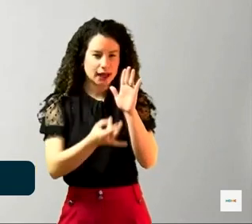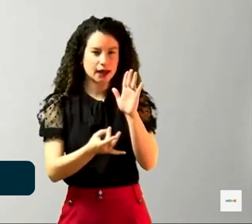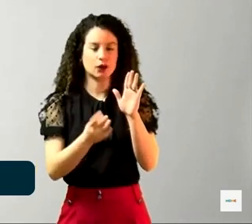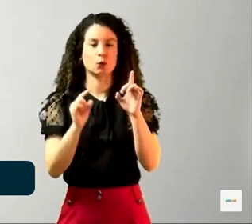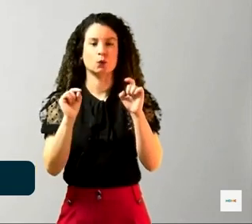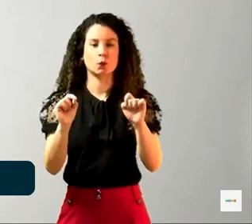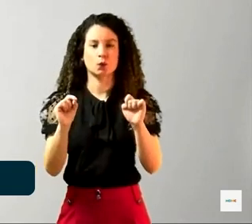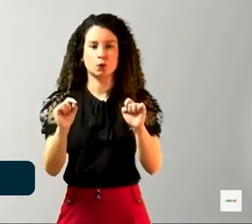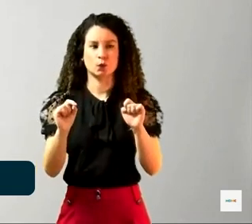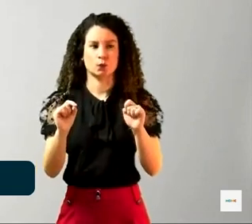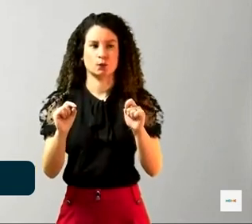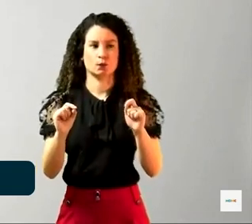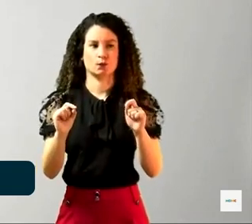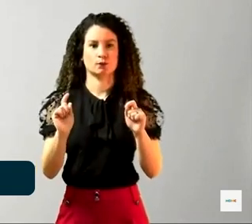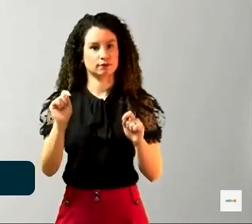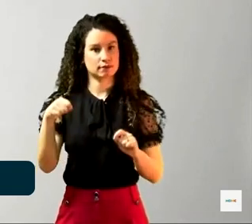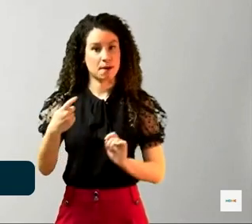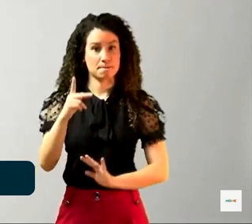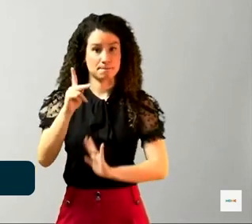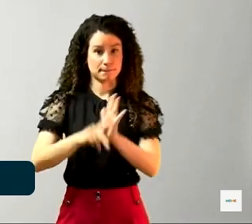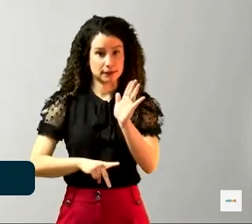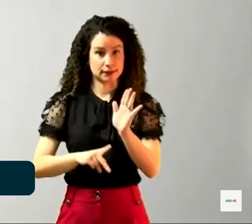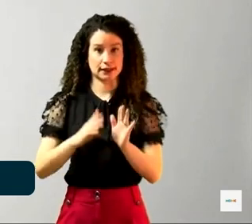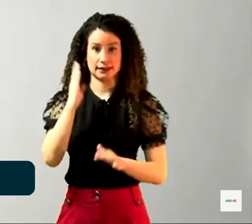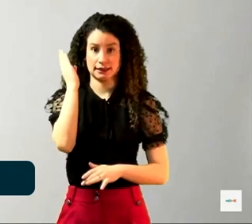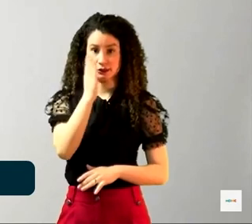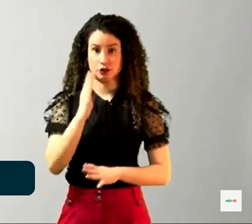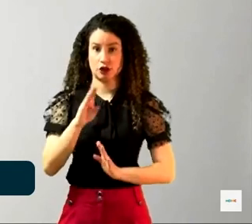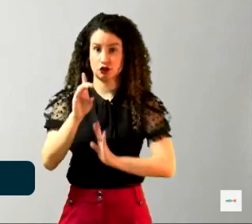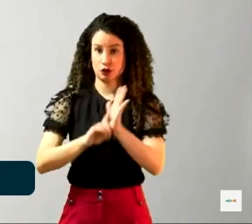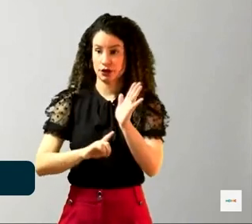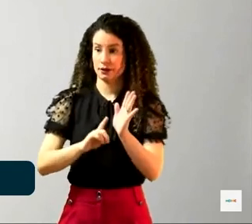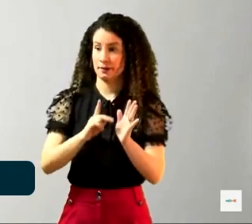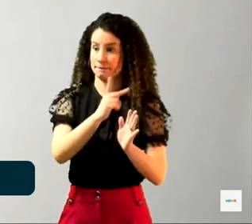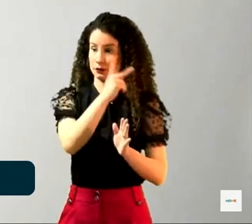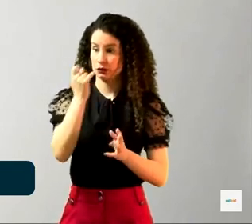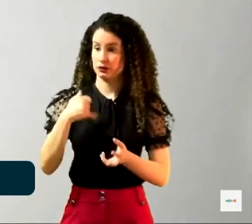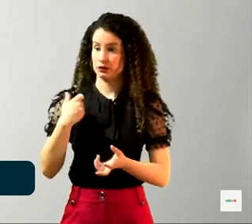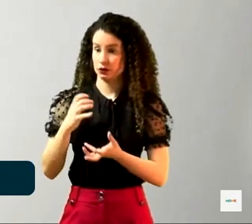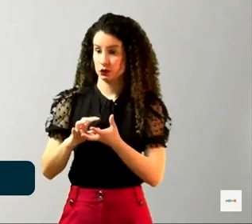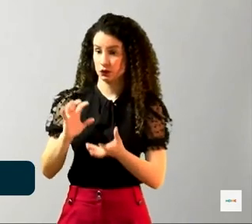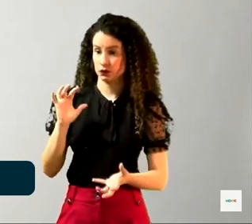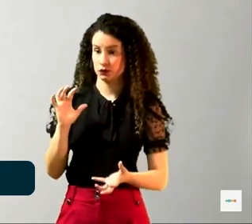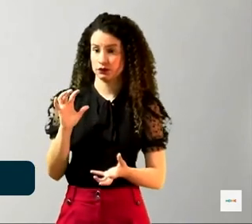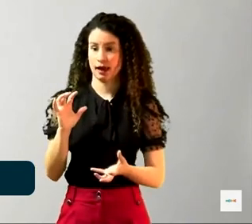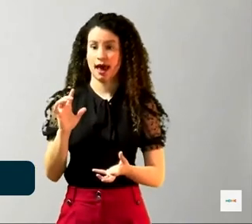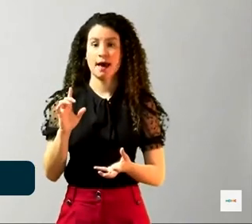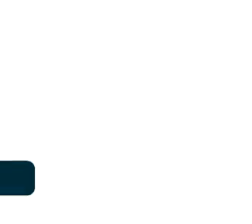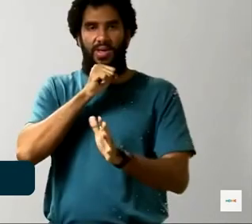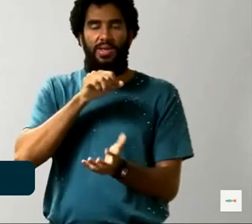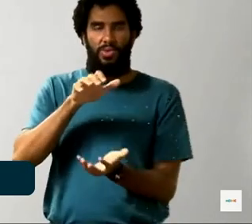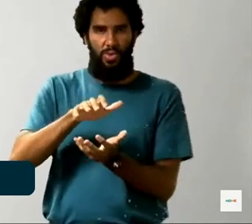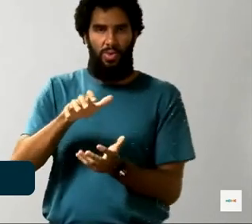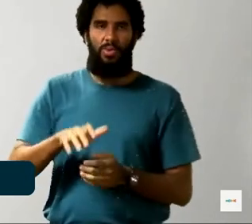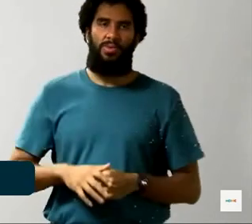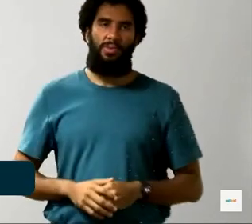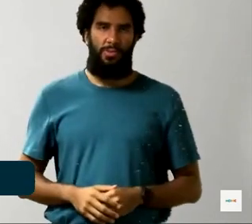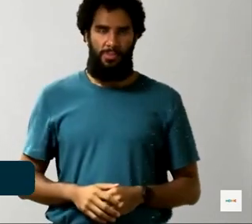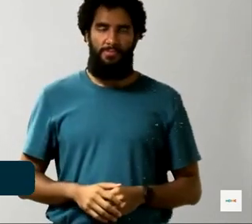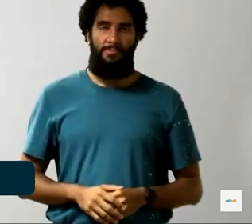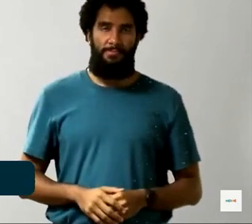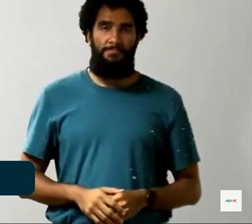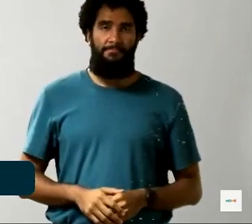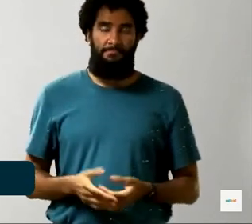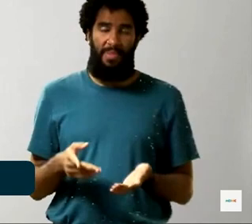como sendo o Plano Nacional dos Direitos da Pessoa Idosa, o maior que já se fez nesse país. Afinal,